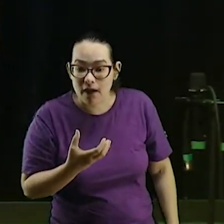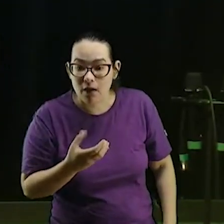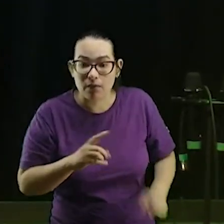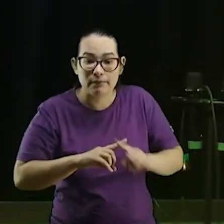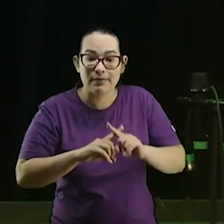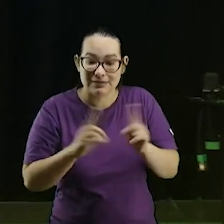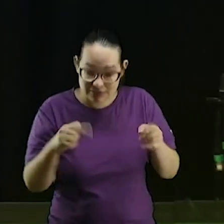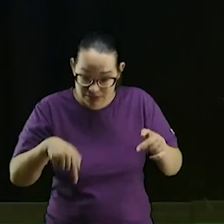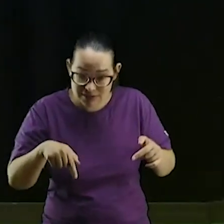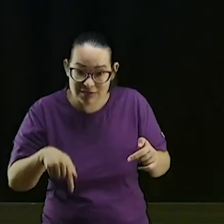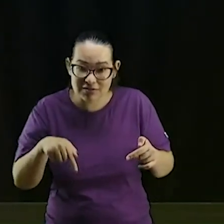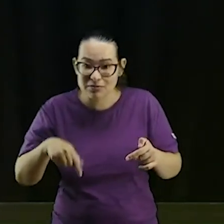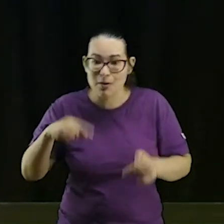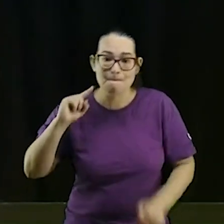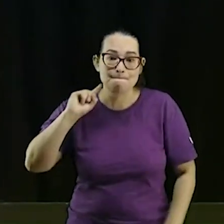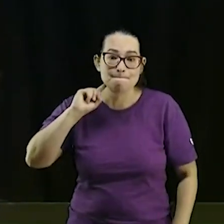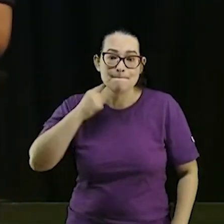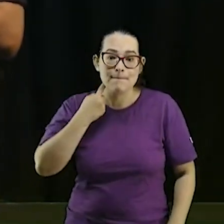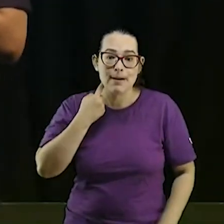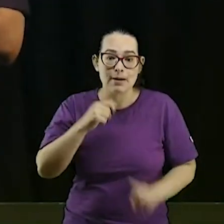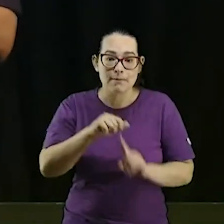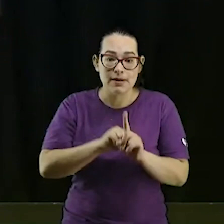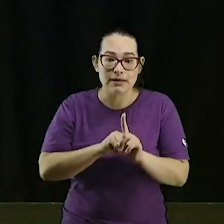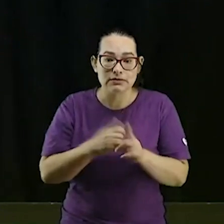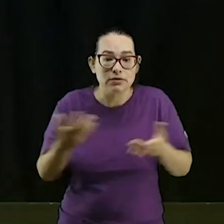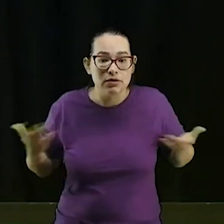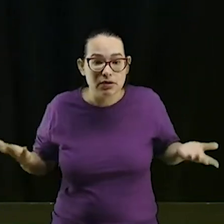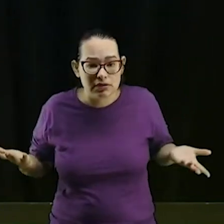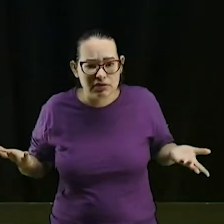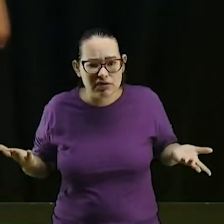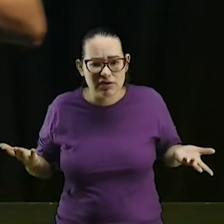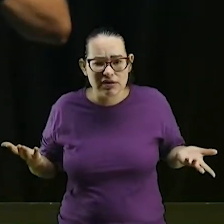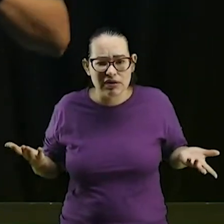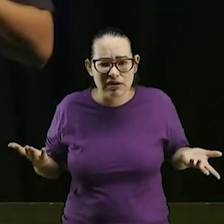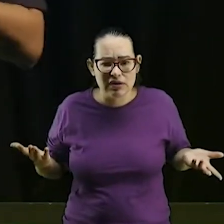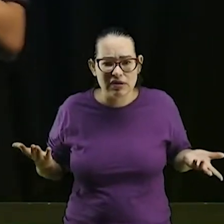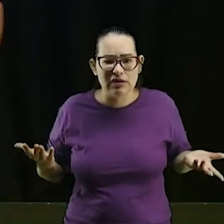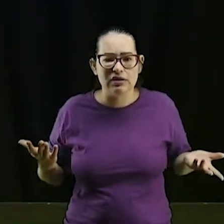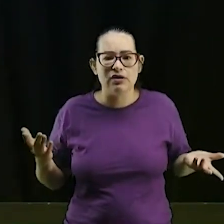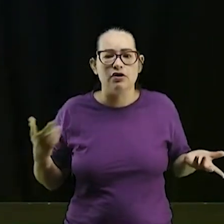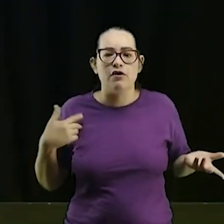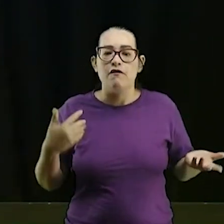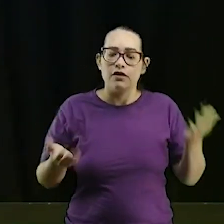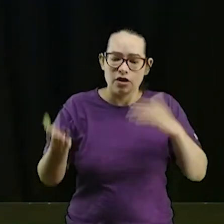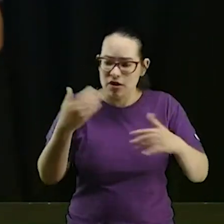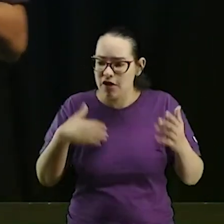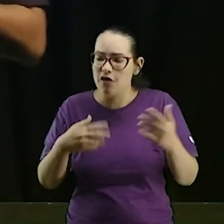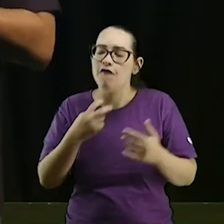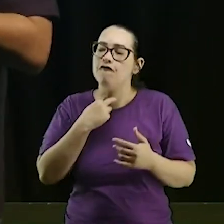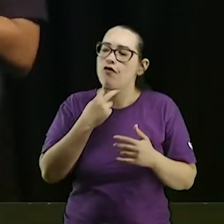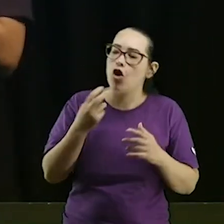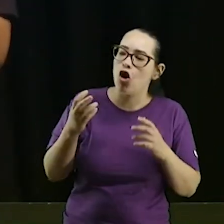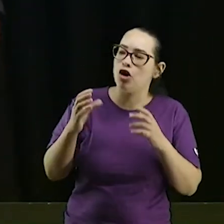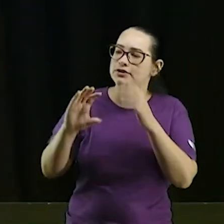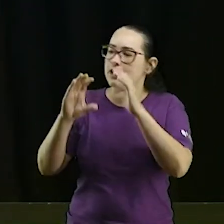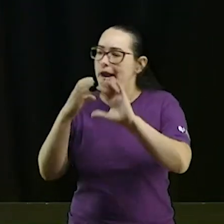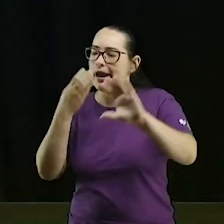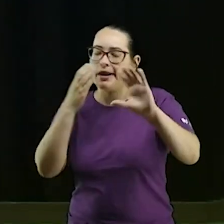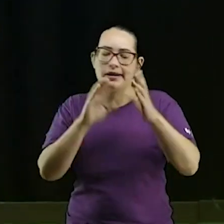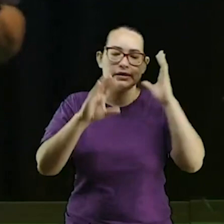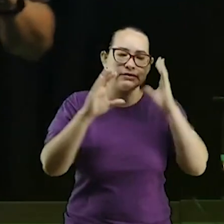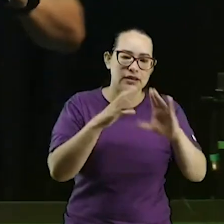o nome disso é sacrifício no altar você não está ninguém junta aqui bora juntar as vozes aqui a turma do Contralto do